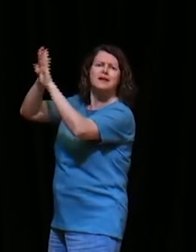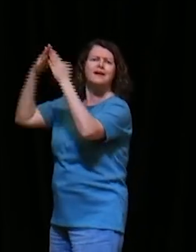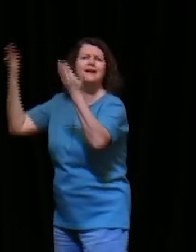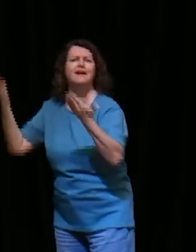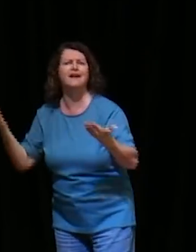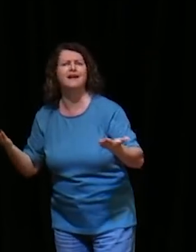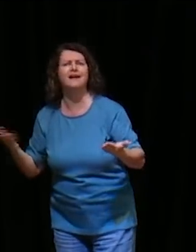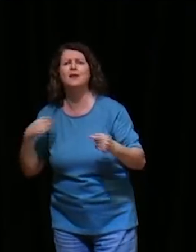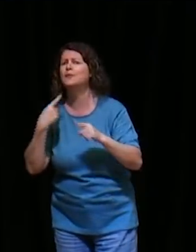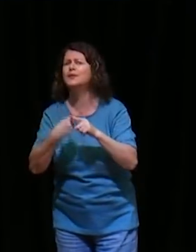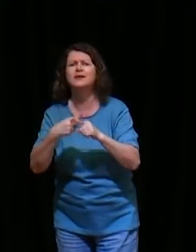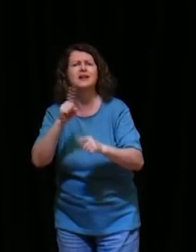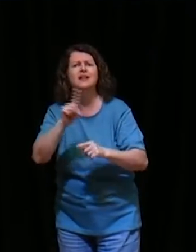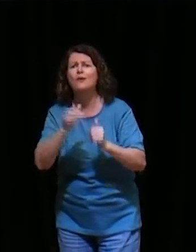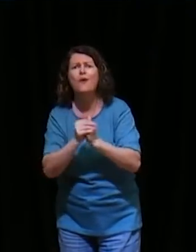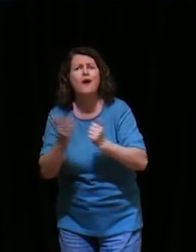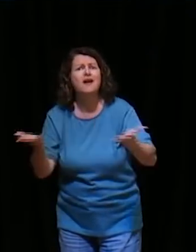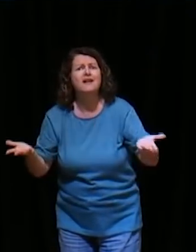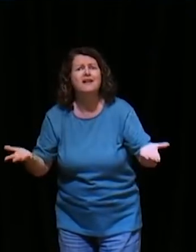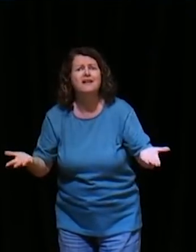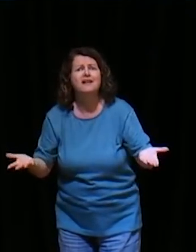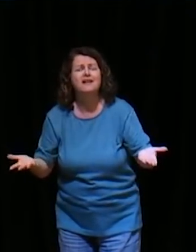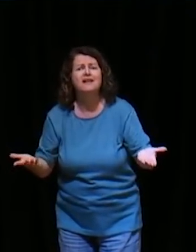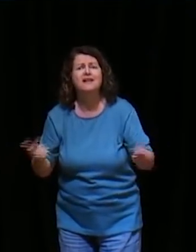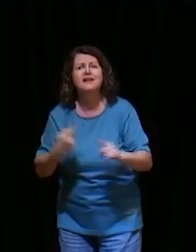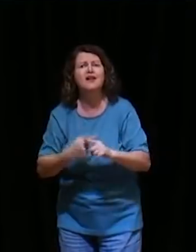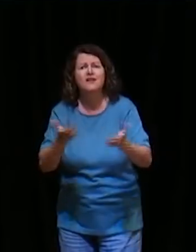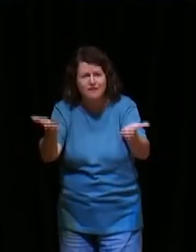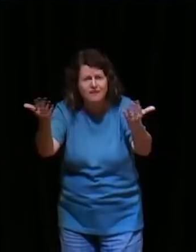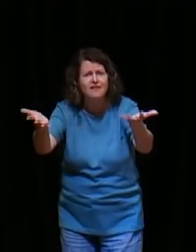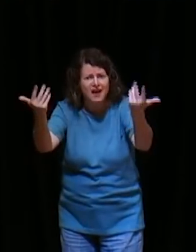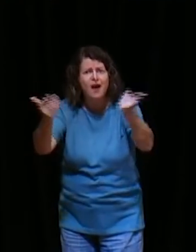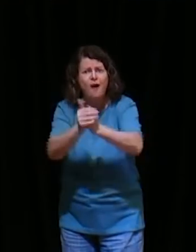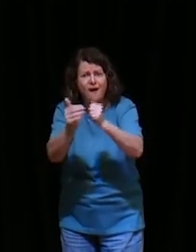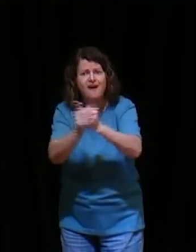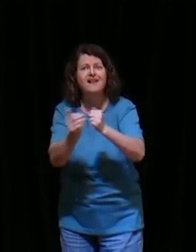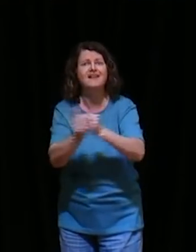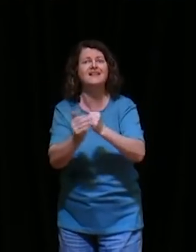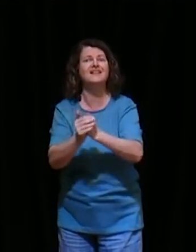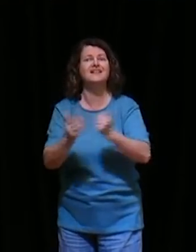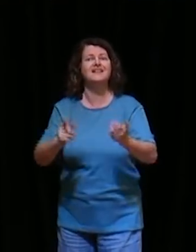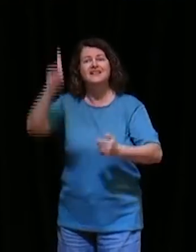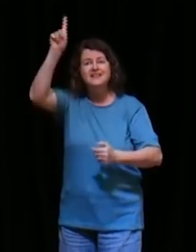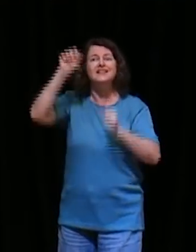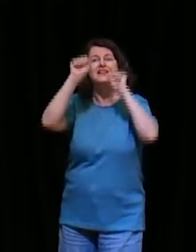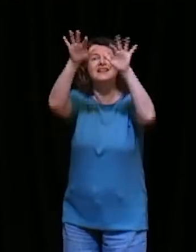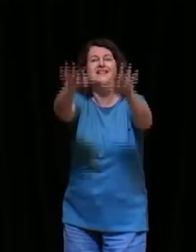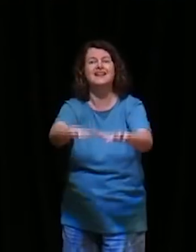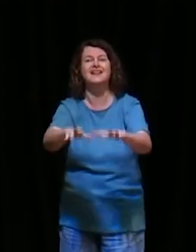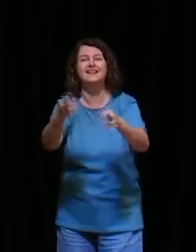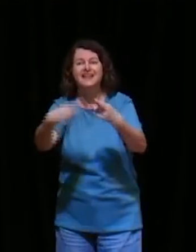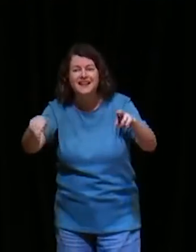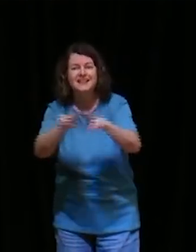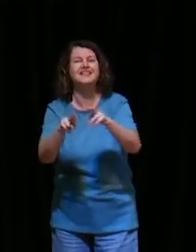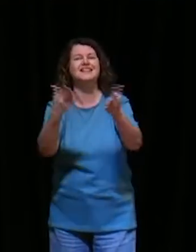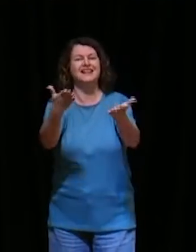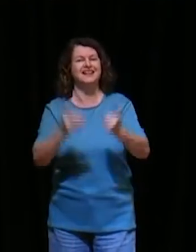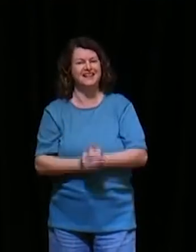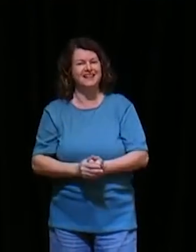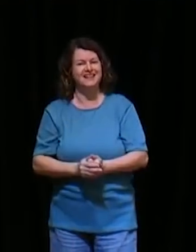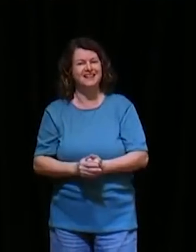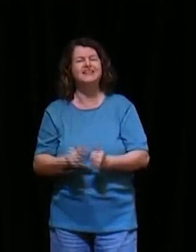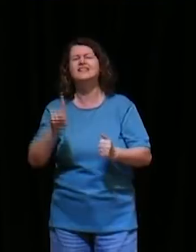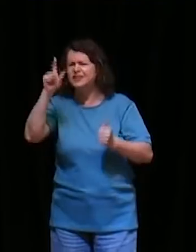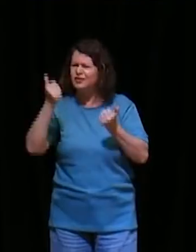que que não oro, por que que eu não vou orar, ora querido, ora porque Deus vai restaurar, ora porque Deus vai trazer de volta,